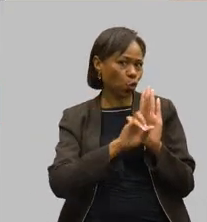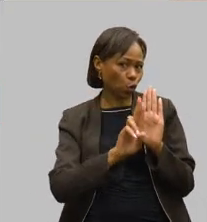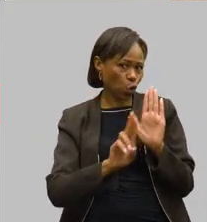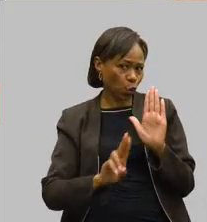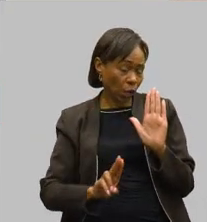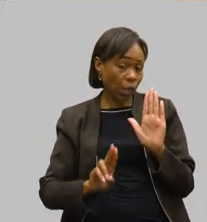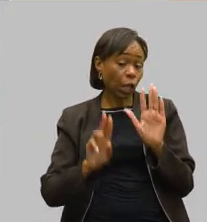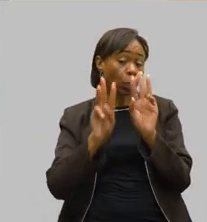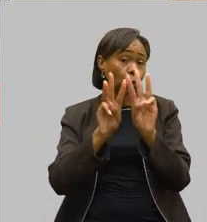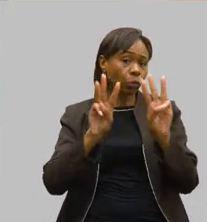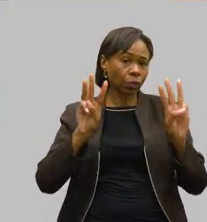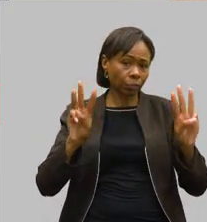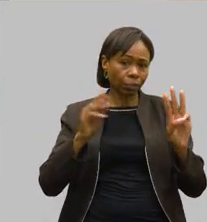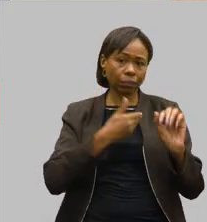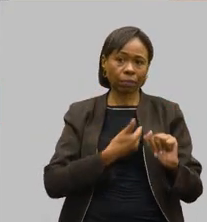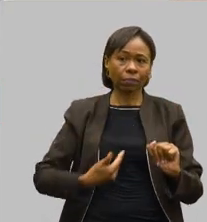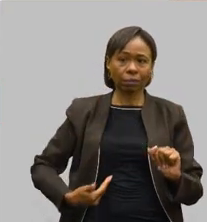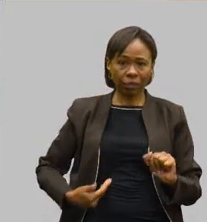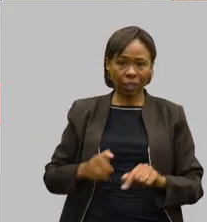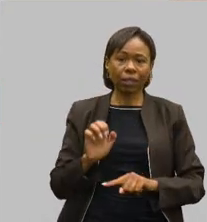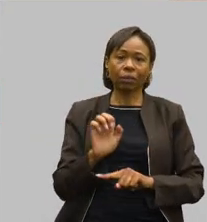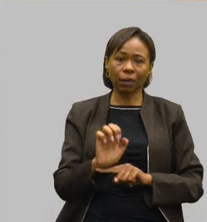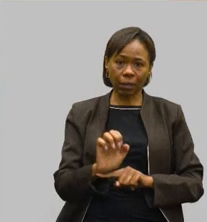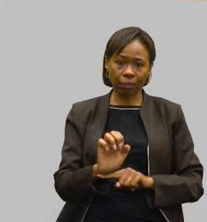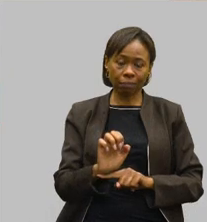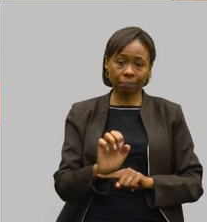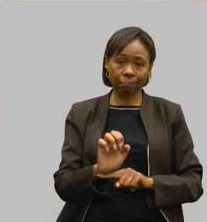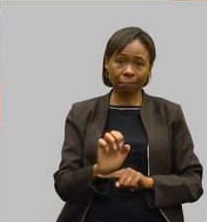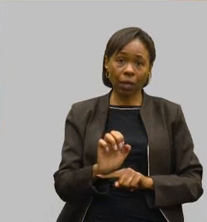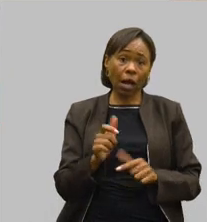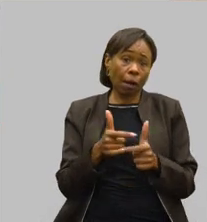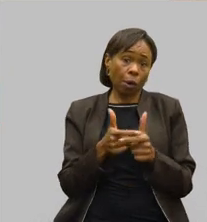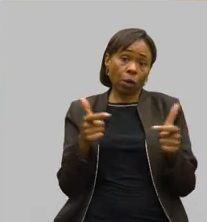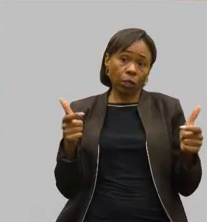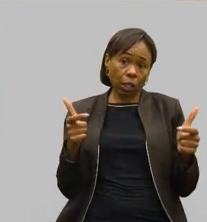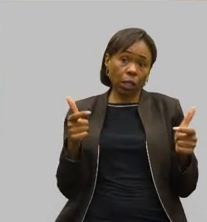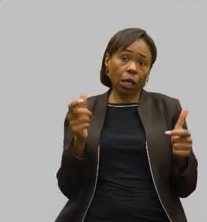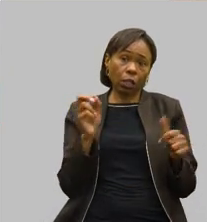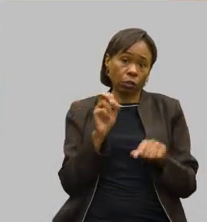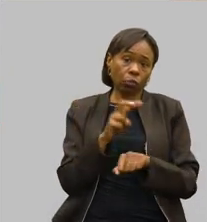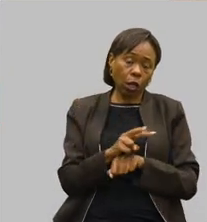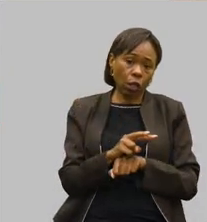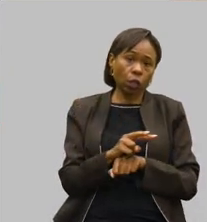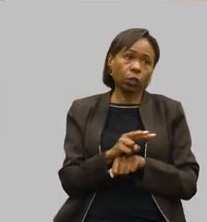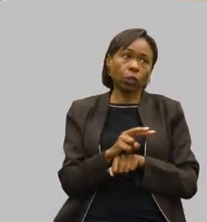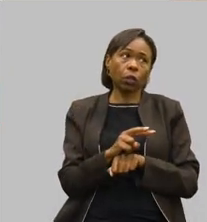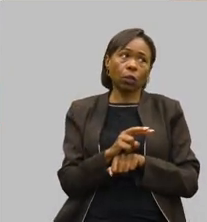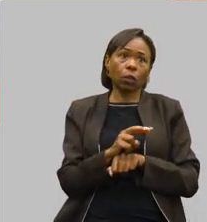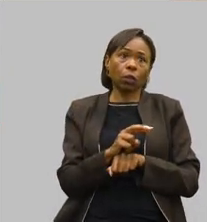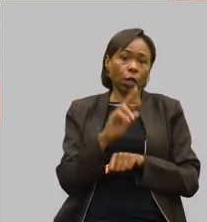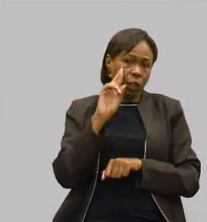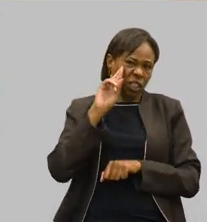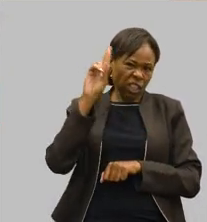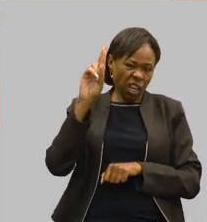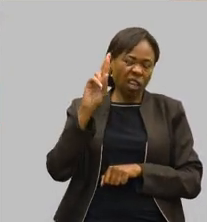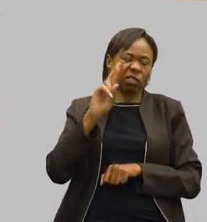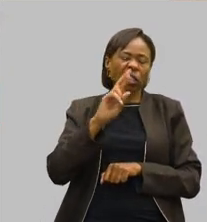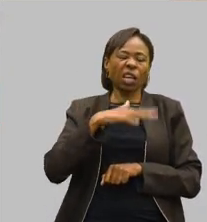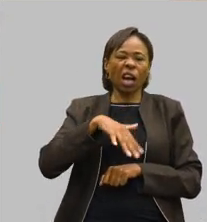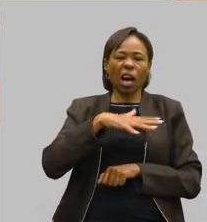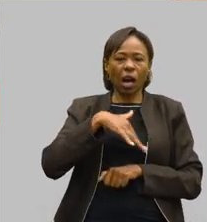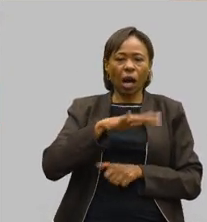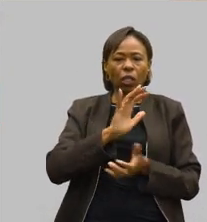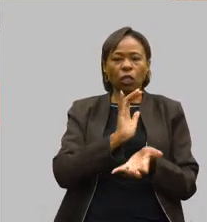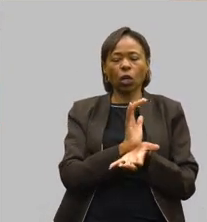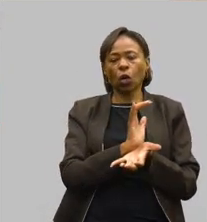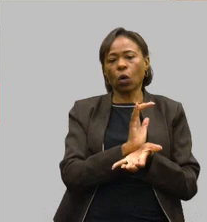governo estadual. A maioria desses empregadores são empresários do ramo do café, construção civil, empresas do setor